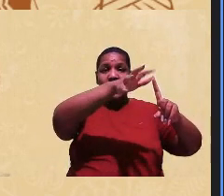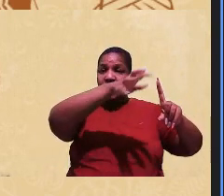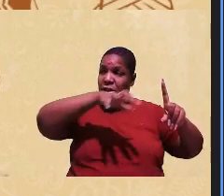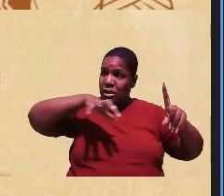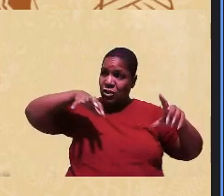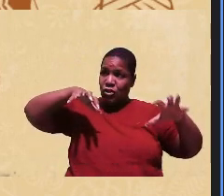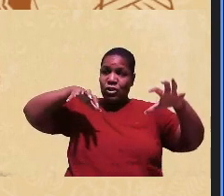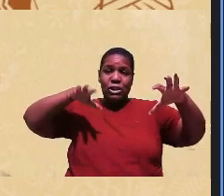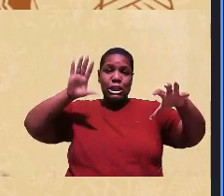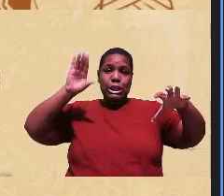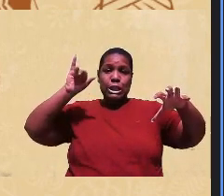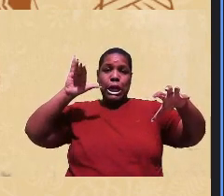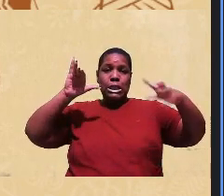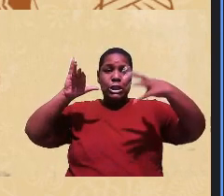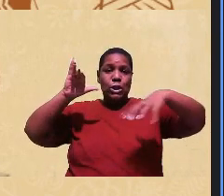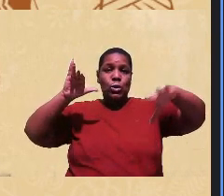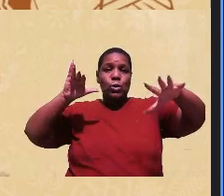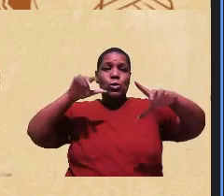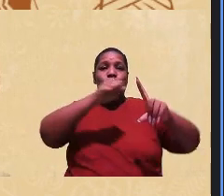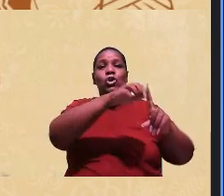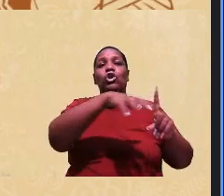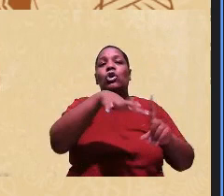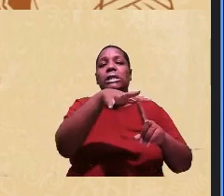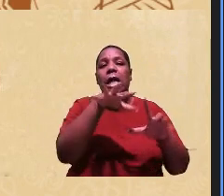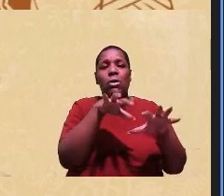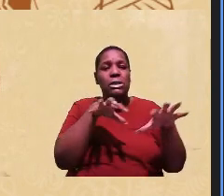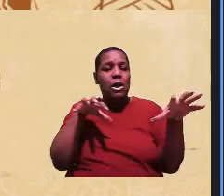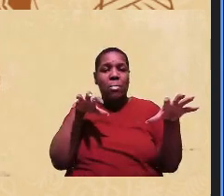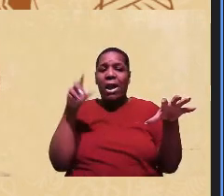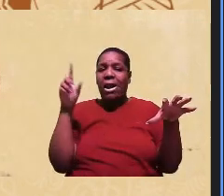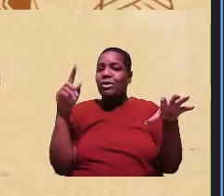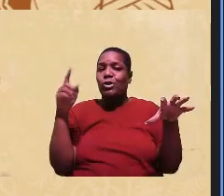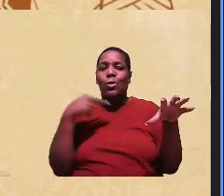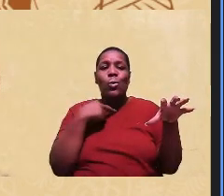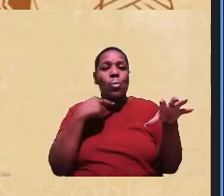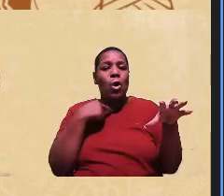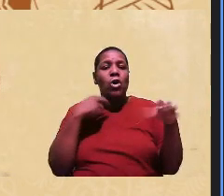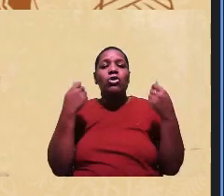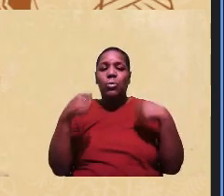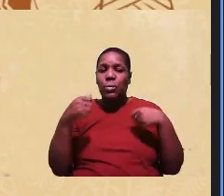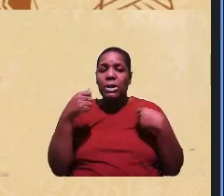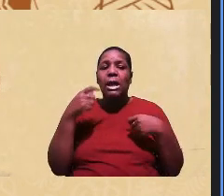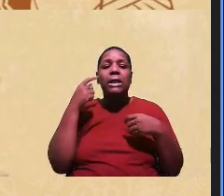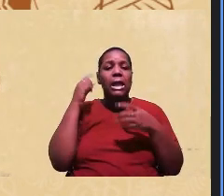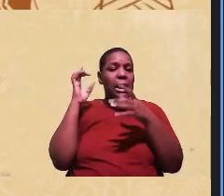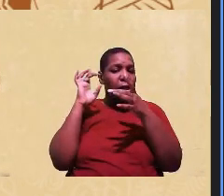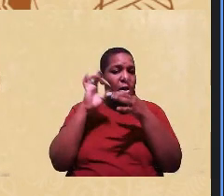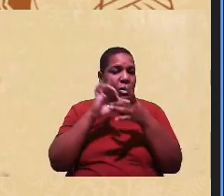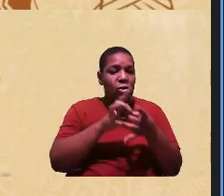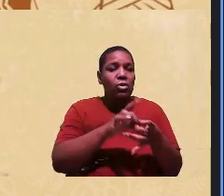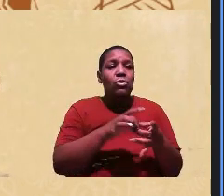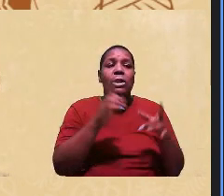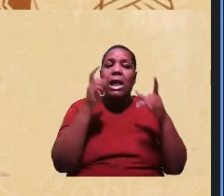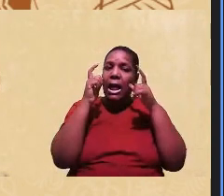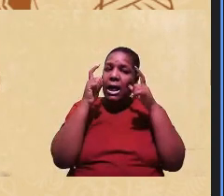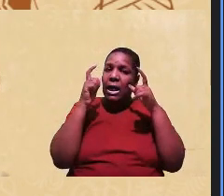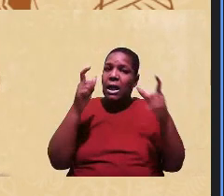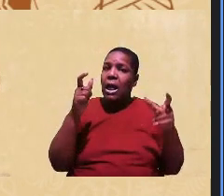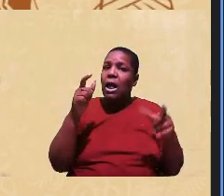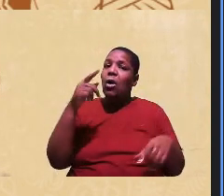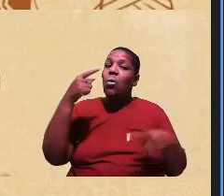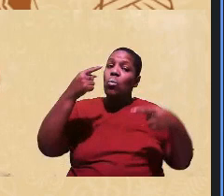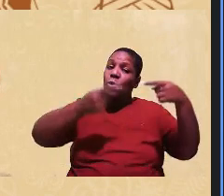e precisamos ficar atentos aos contextos as conjunturas políticas